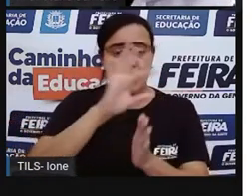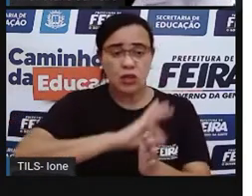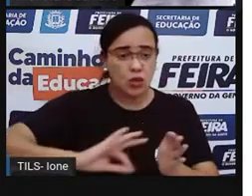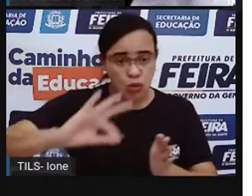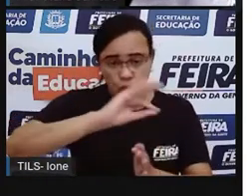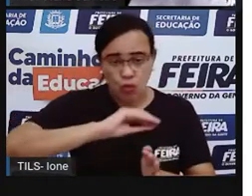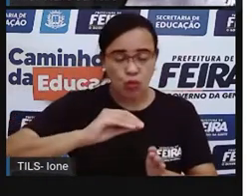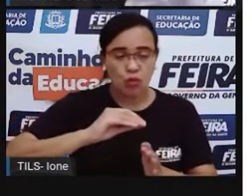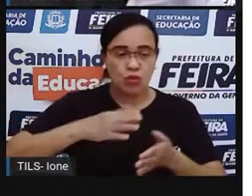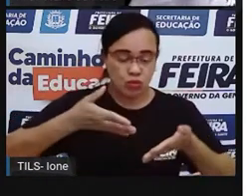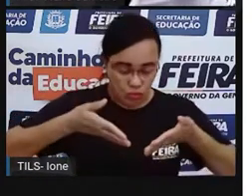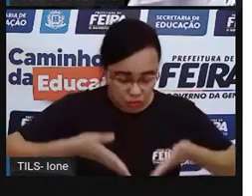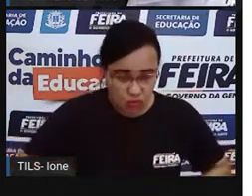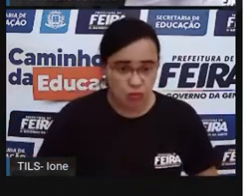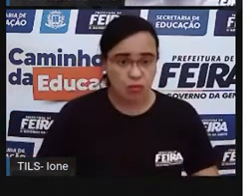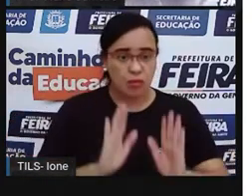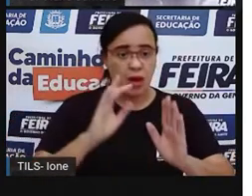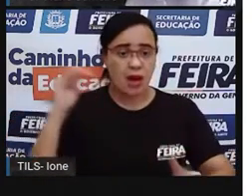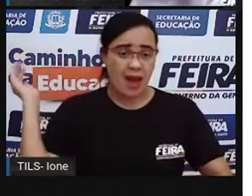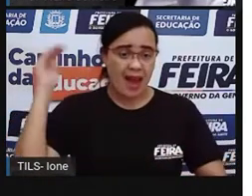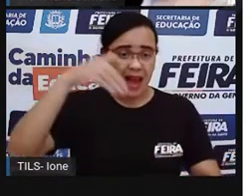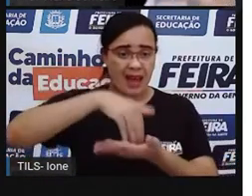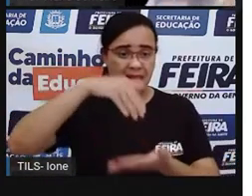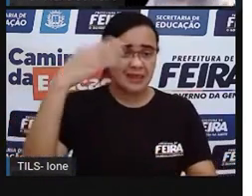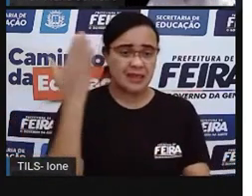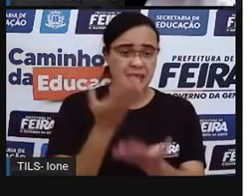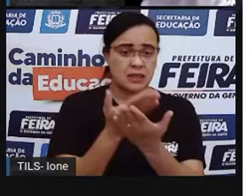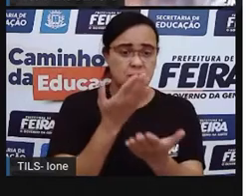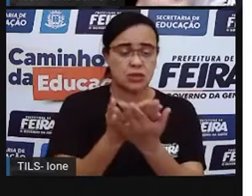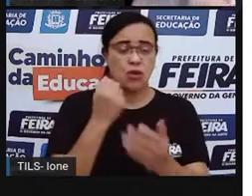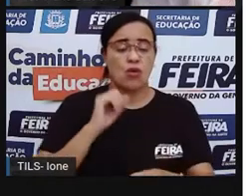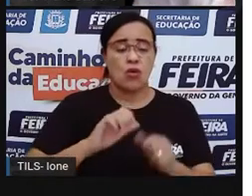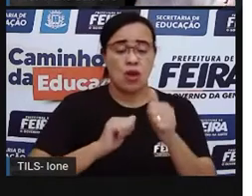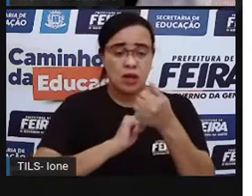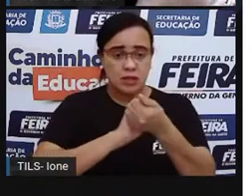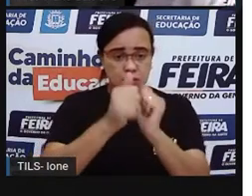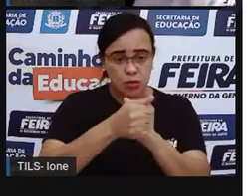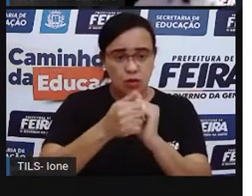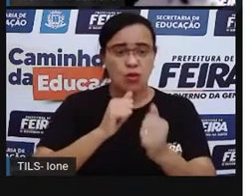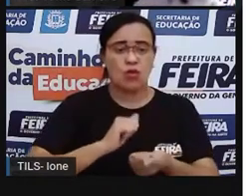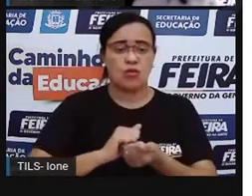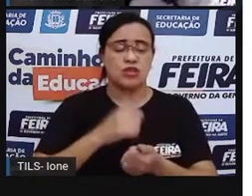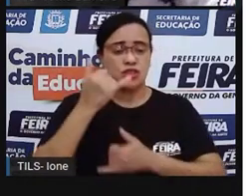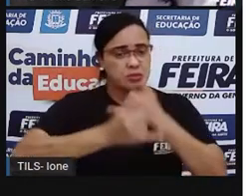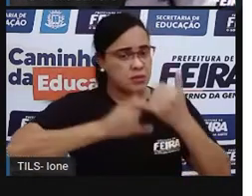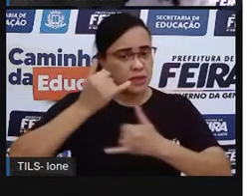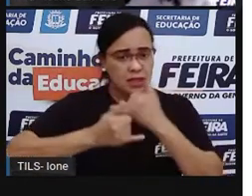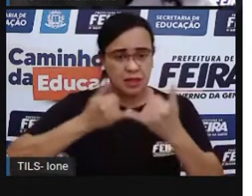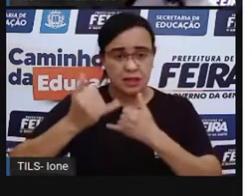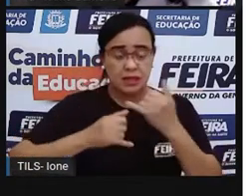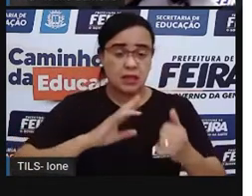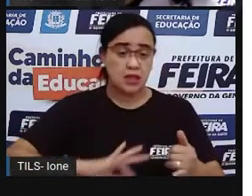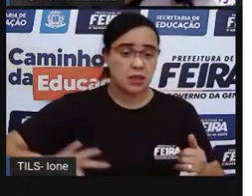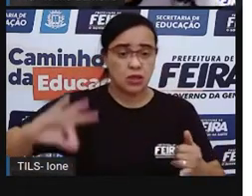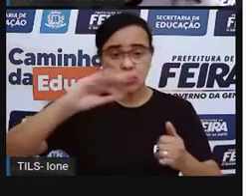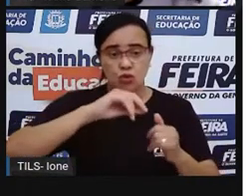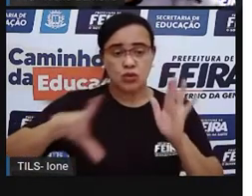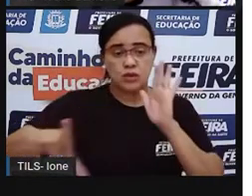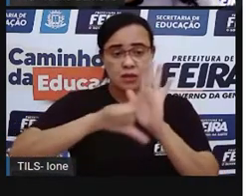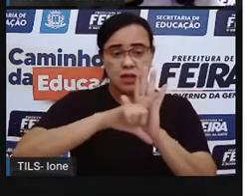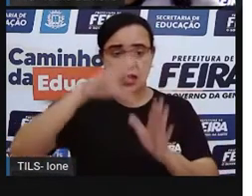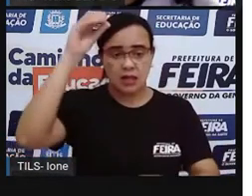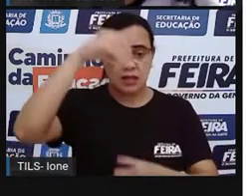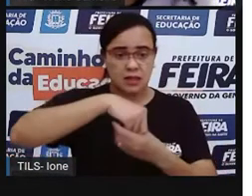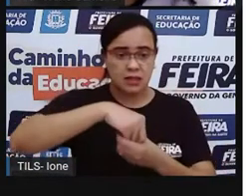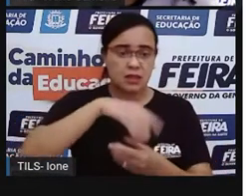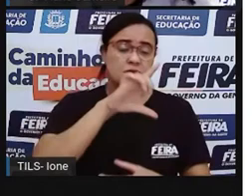a criança ter direito a esporte, né? A lazer, tem diversas leis que estão lá, tá bom? E ela